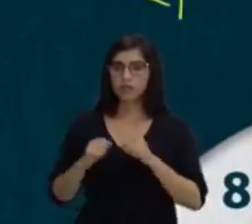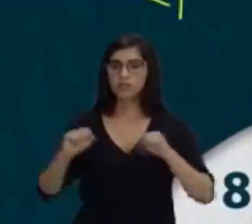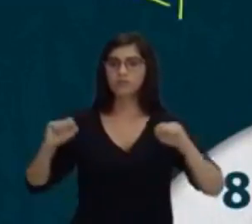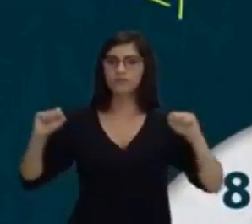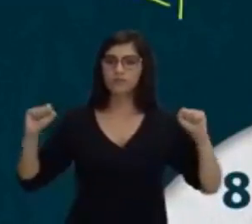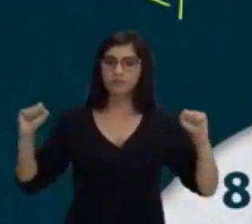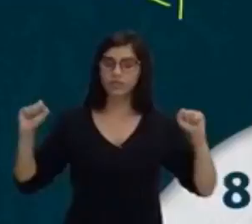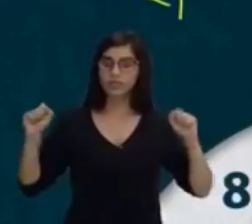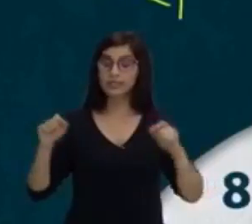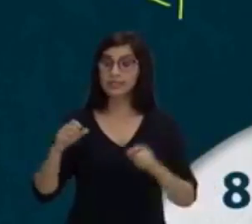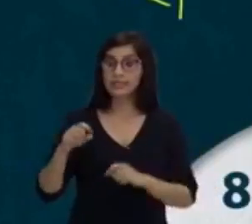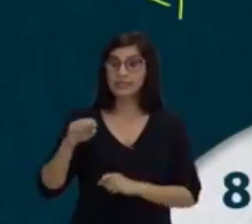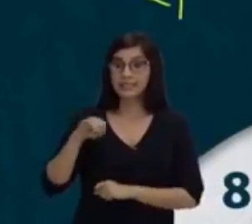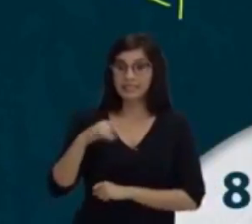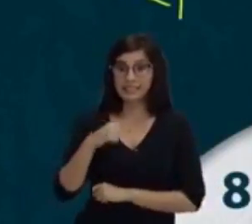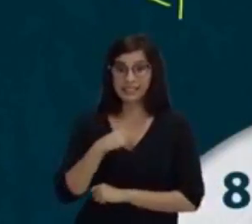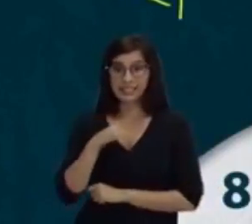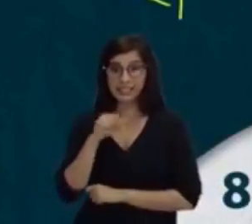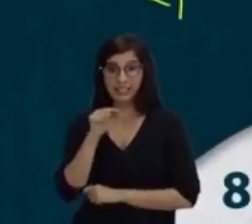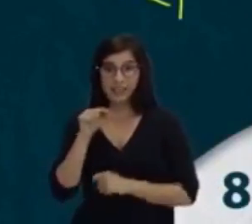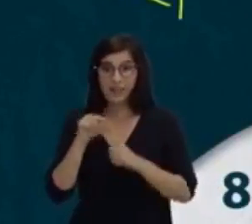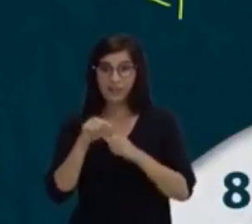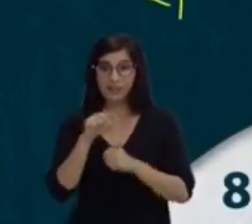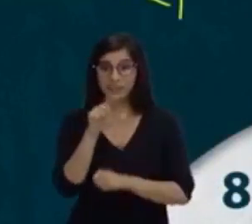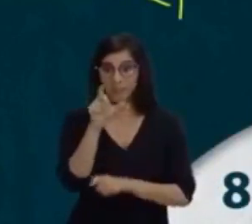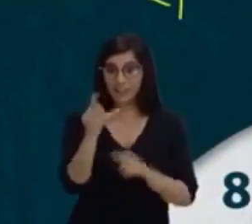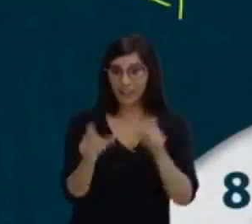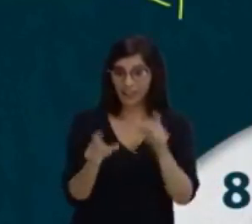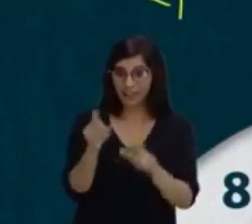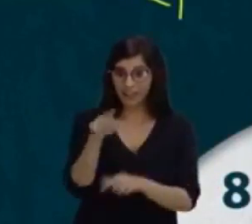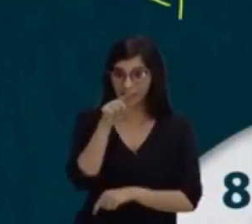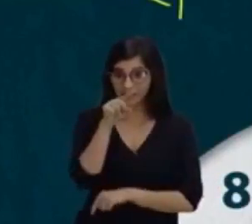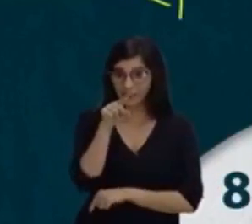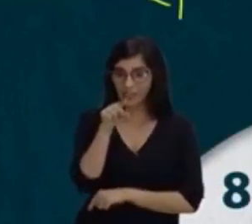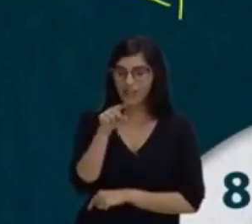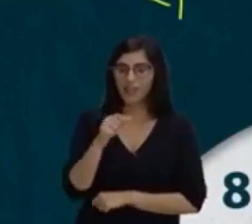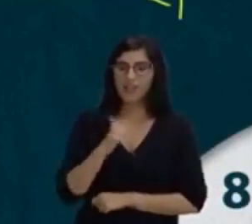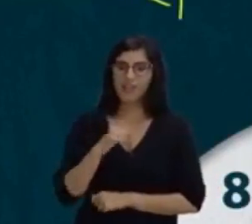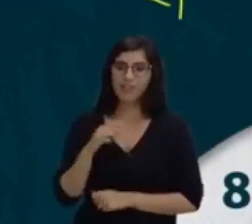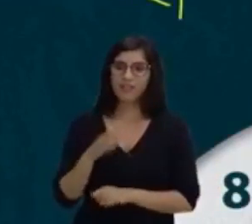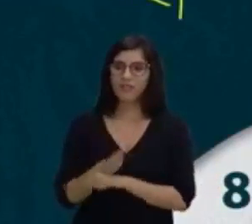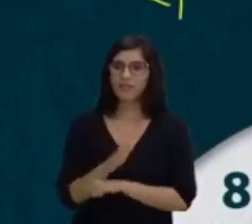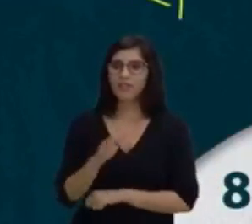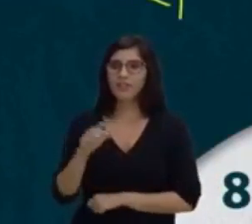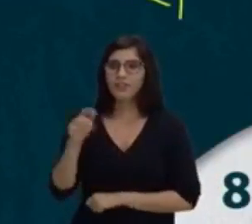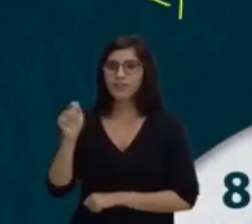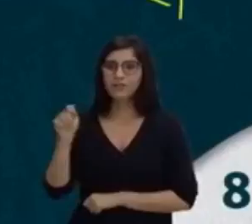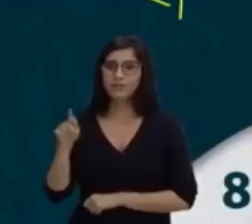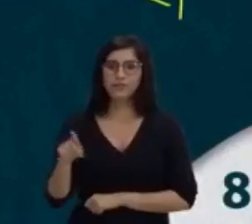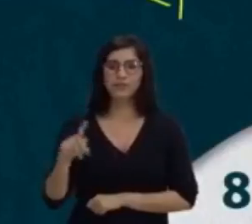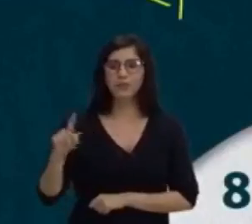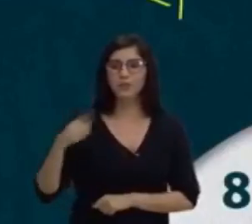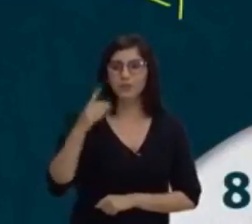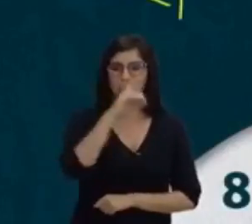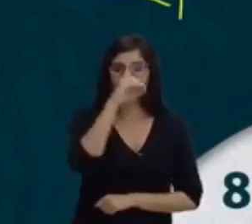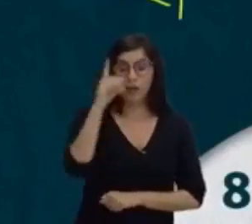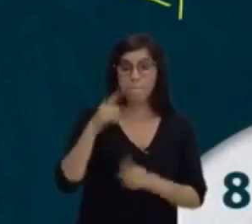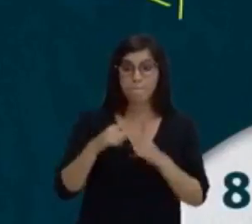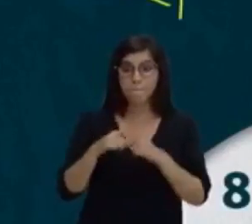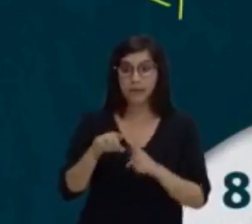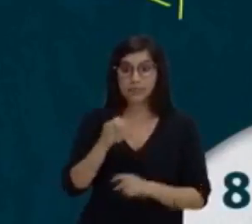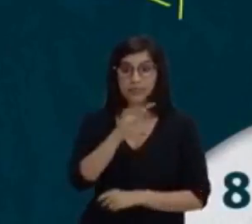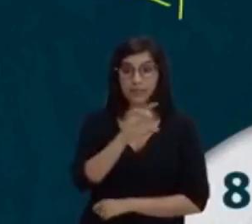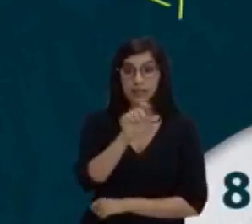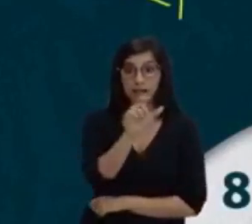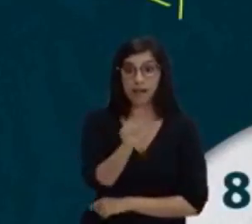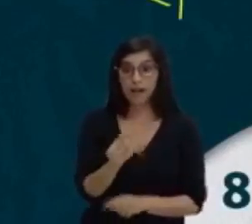Se eu fizer isso, eu vou repetir. Eu entro de benefício no outro dia, né? Mas se nós treinarmos cada um